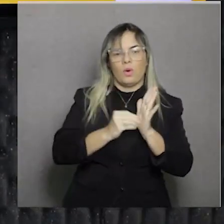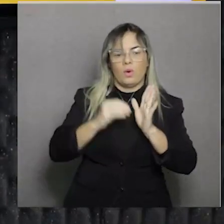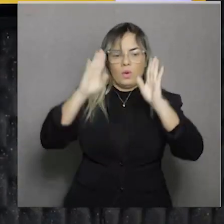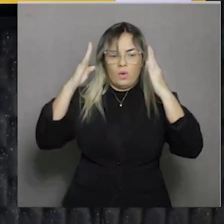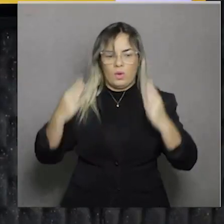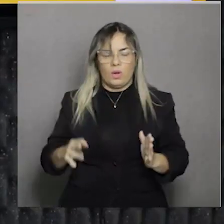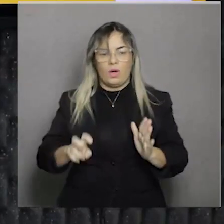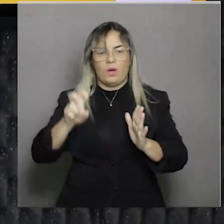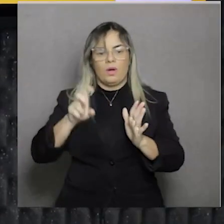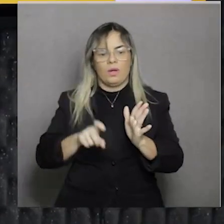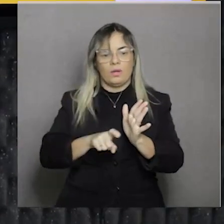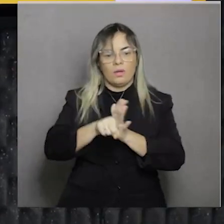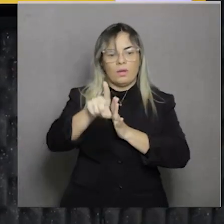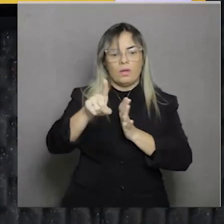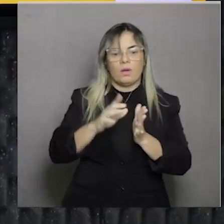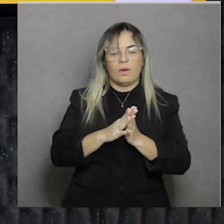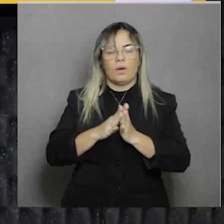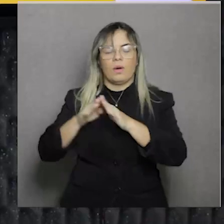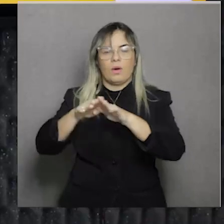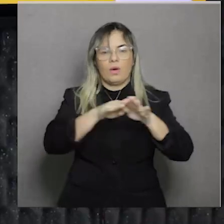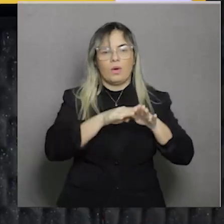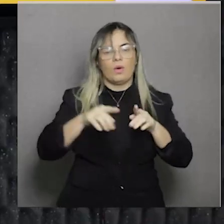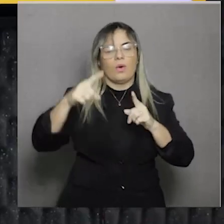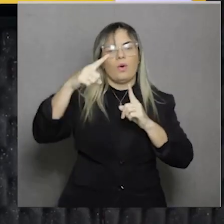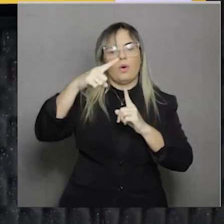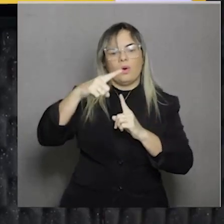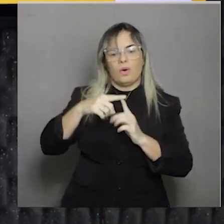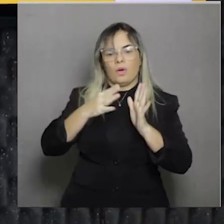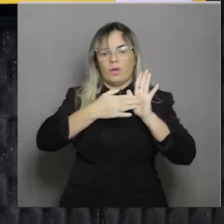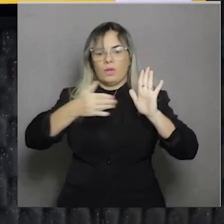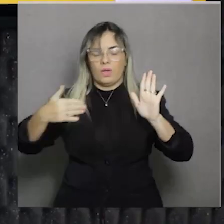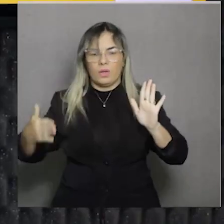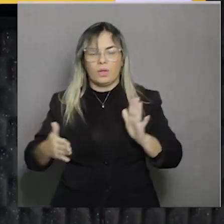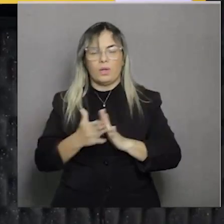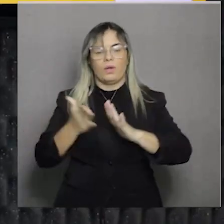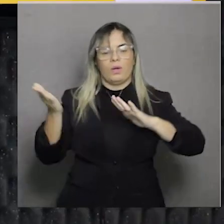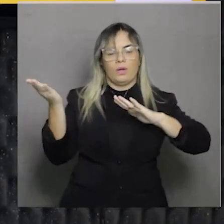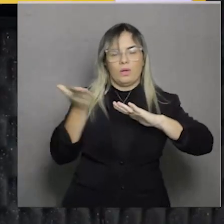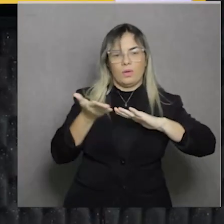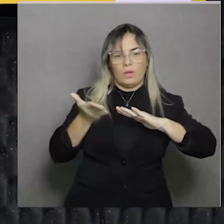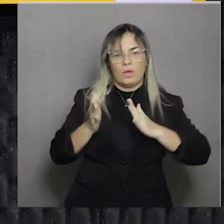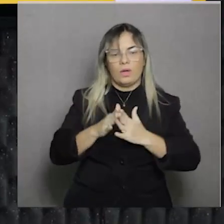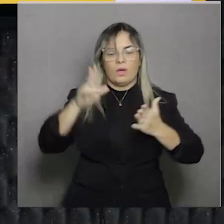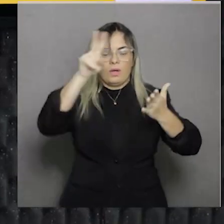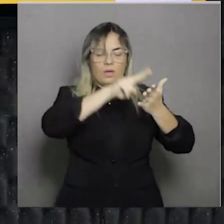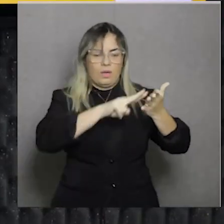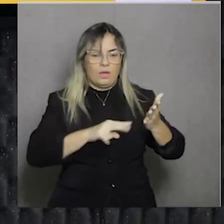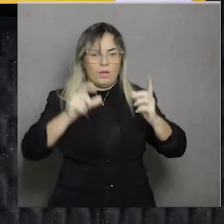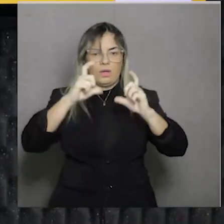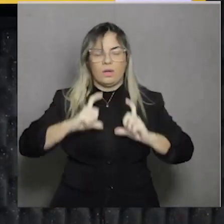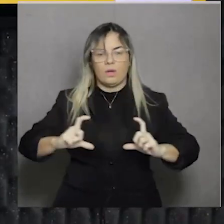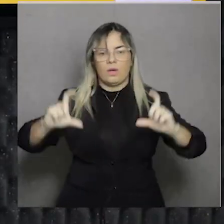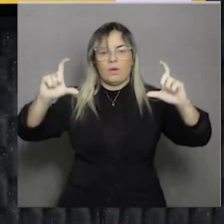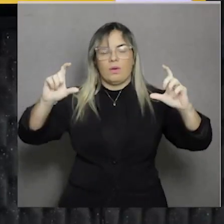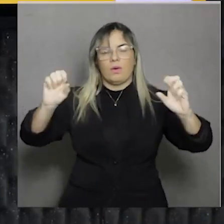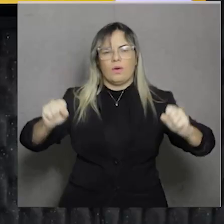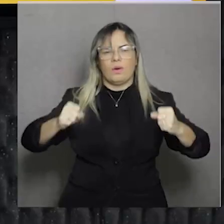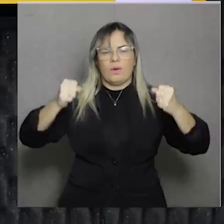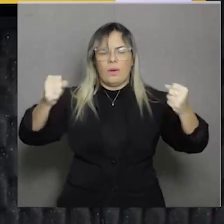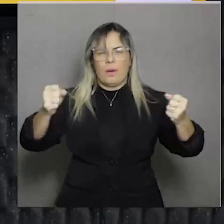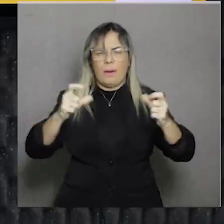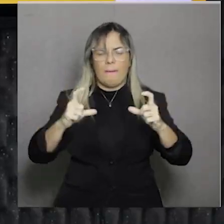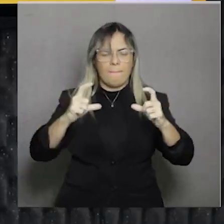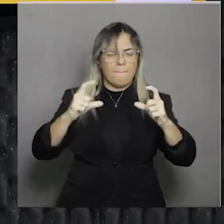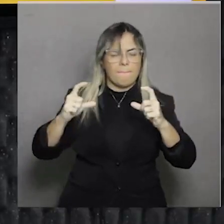número 5 do tema Padrão Estético Contemporâneo. Então vamos lá para a leitura do enunciado para que a gente possa encontrar a